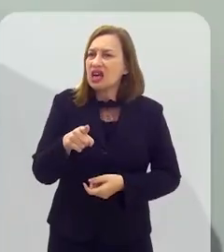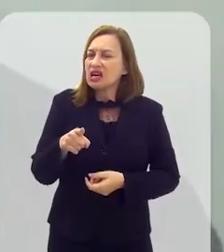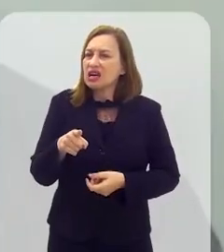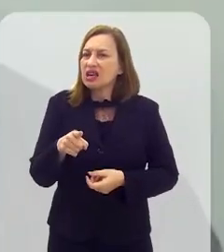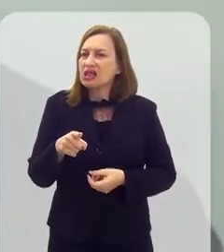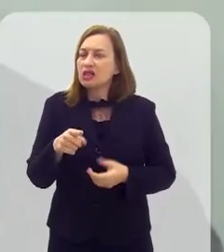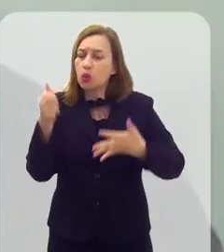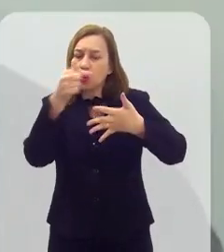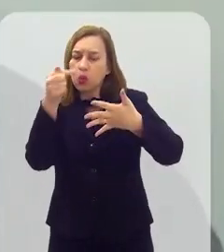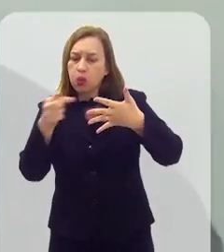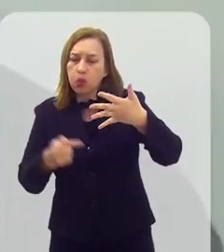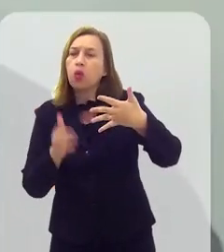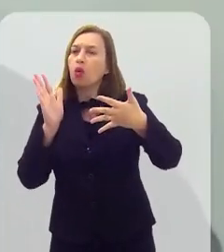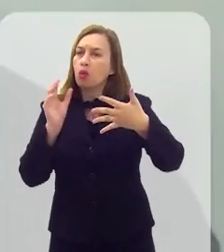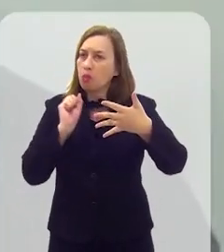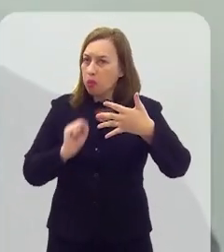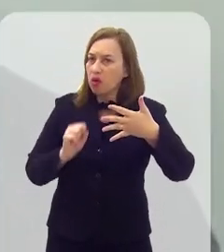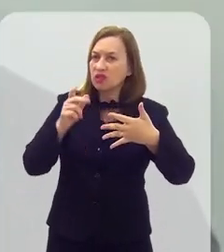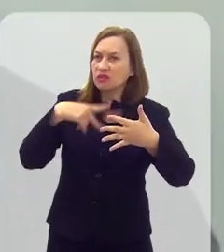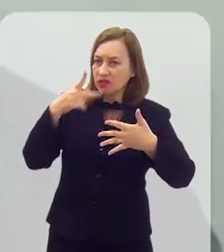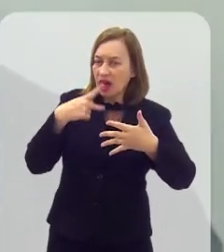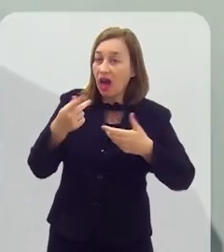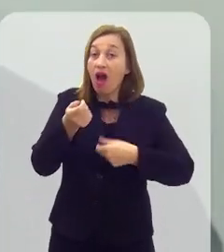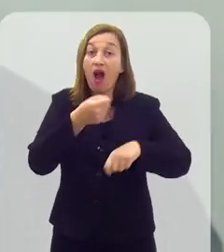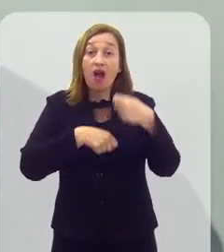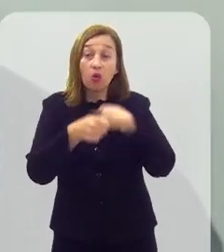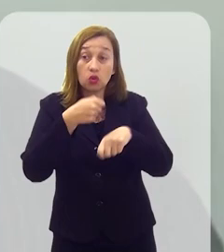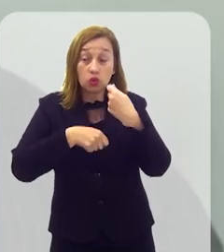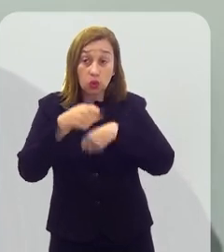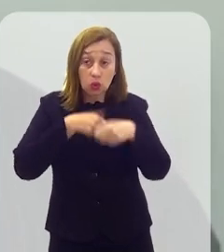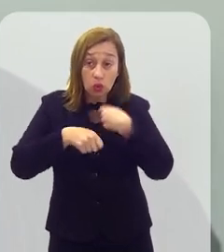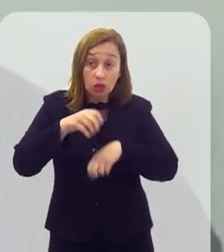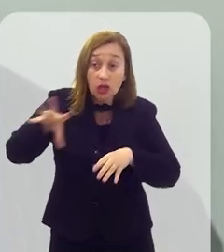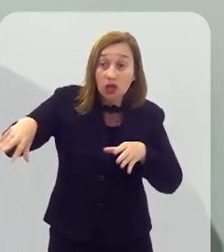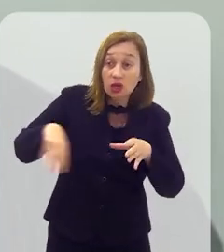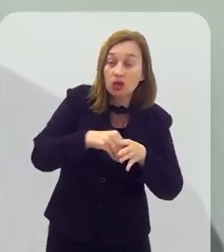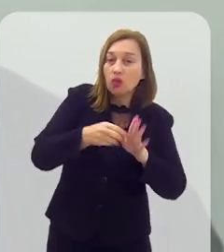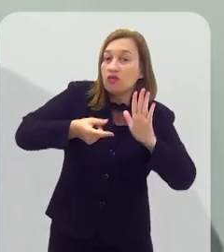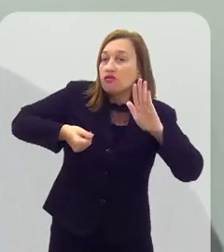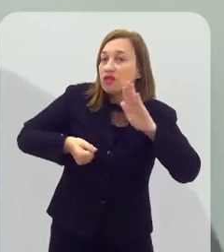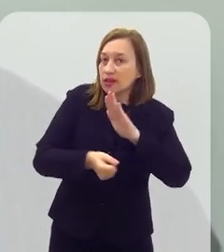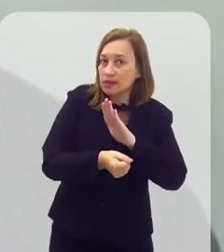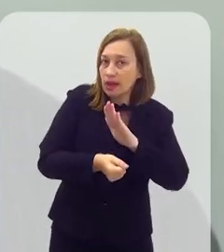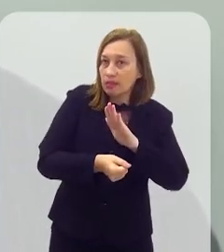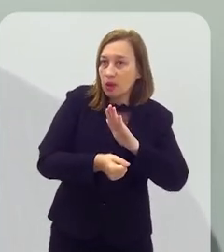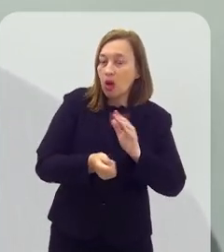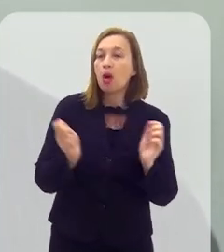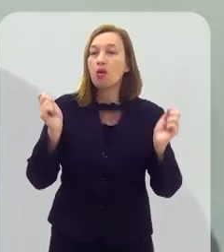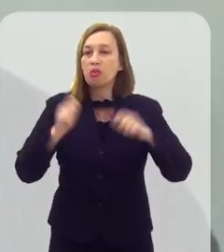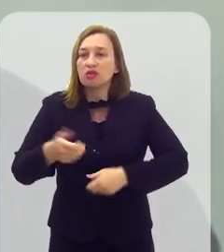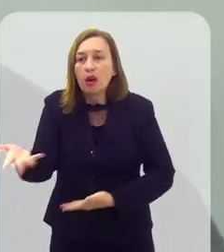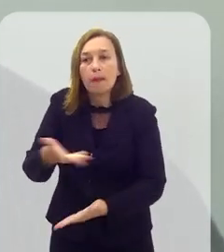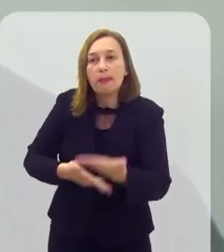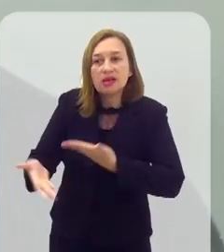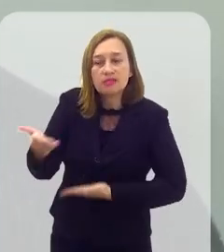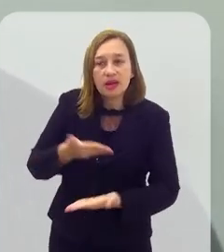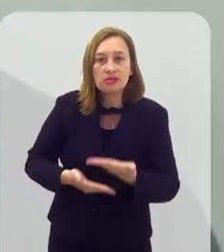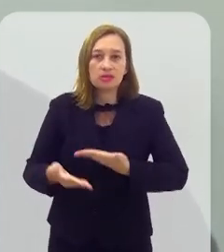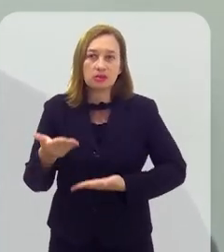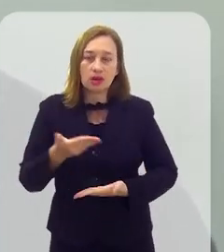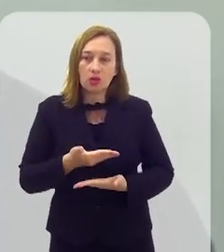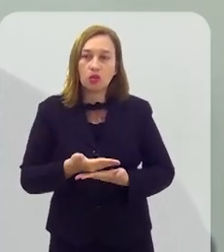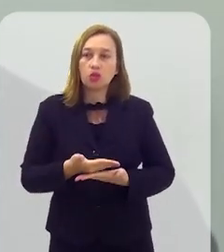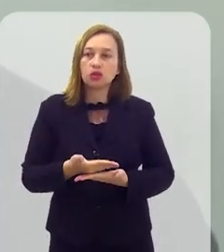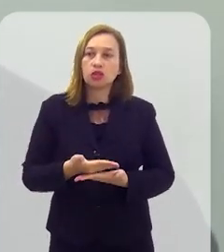Esses mecanismos, posso citar alguns deles, eles incluem subvenção econômica, incluem financiamento, incluem possibilidade de participação